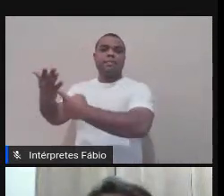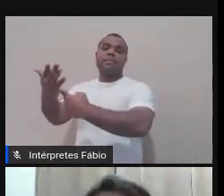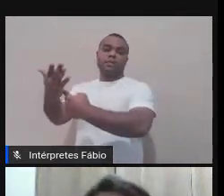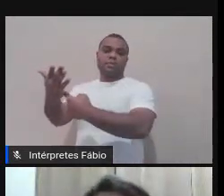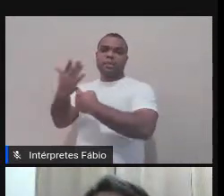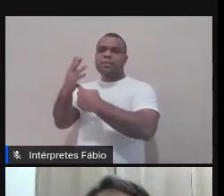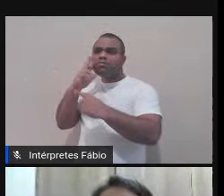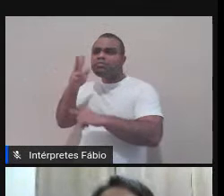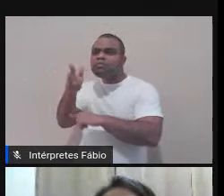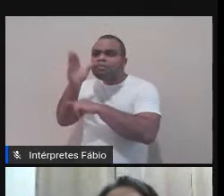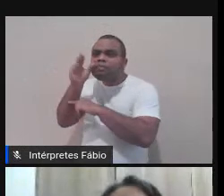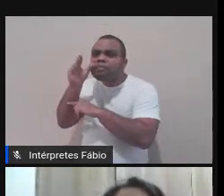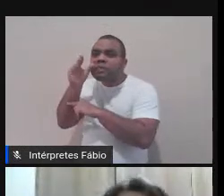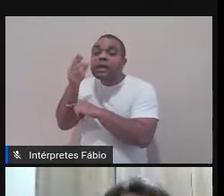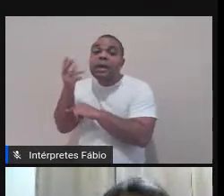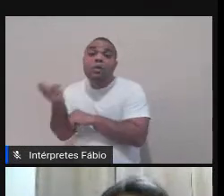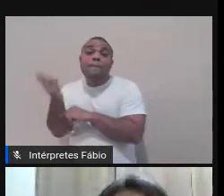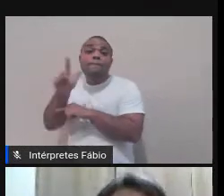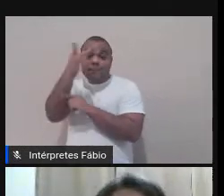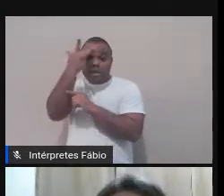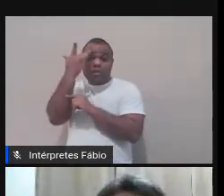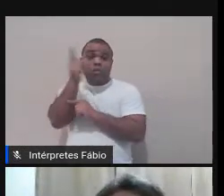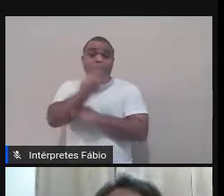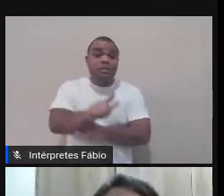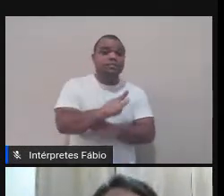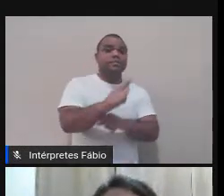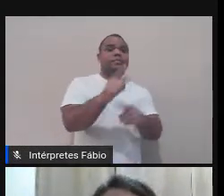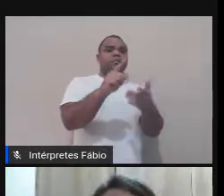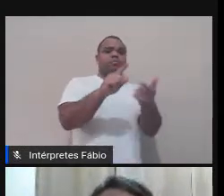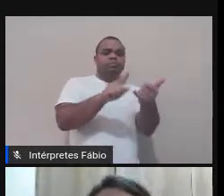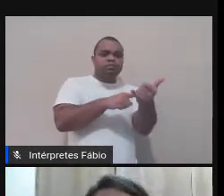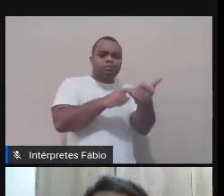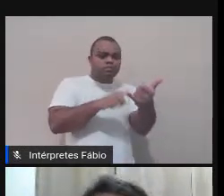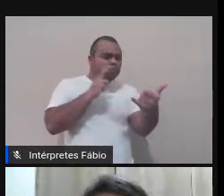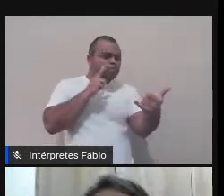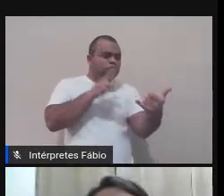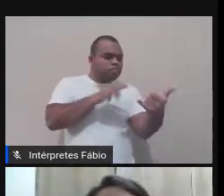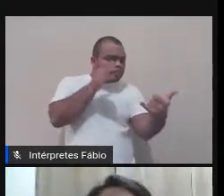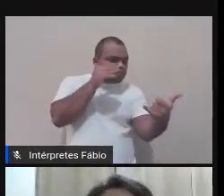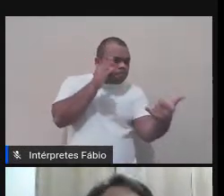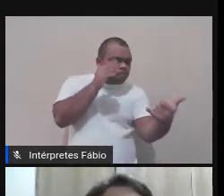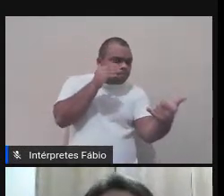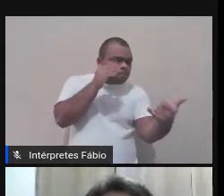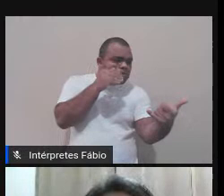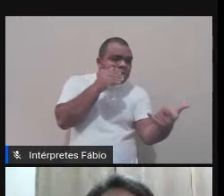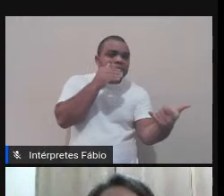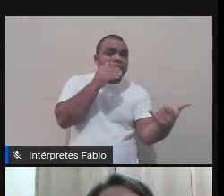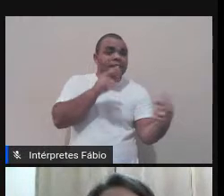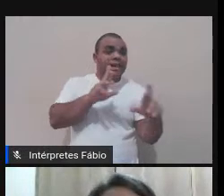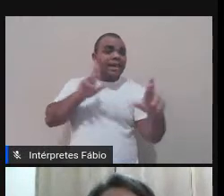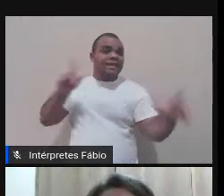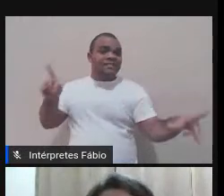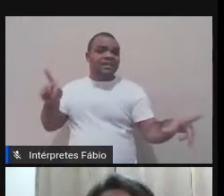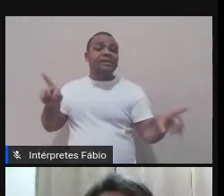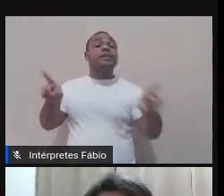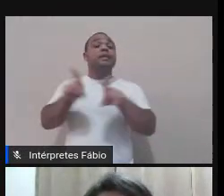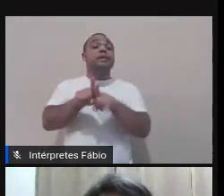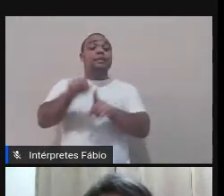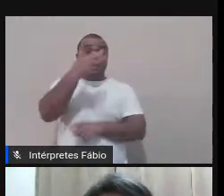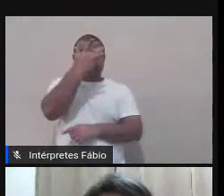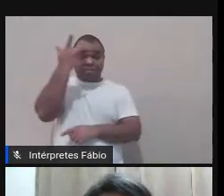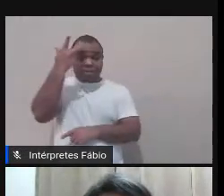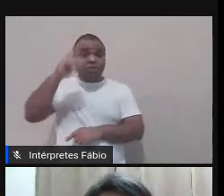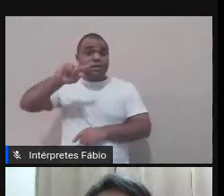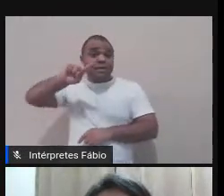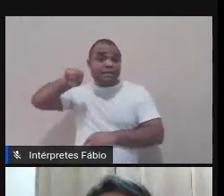familiares. E certamente será diferente para quem assistir depois como um registro no canal do YouTube do